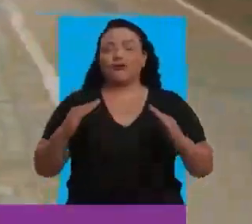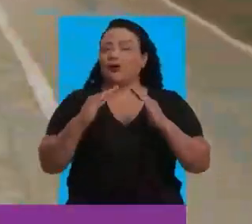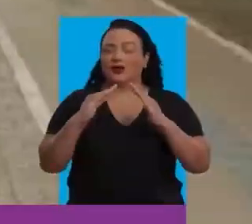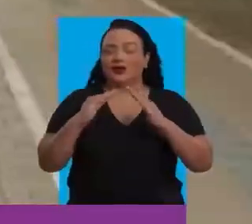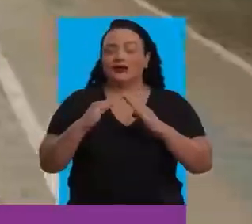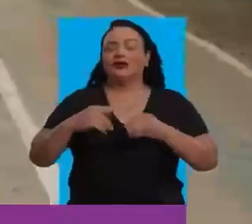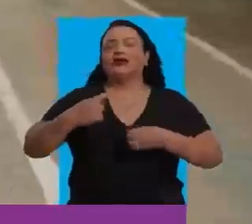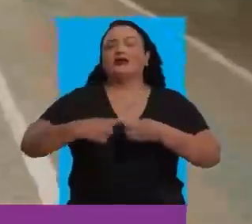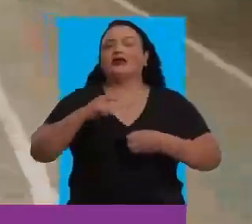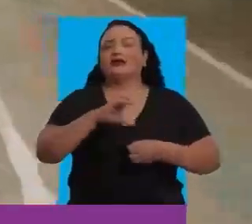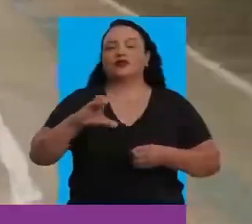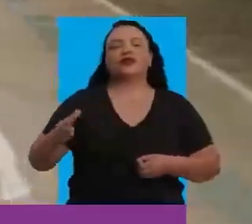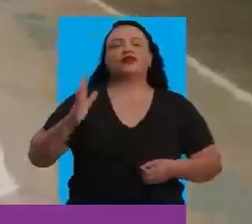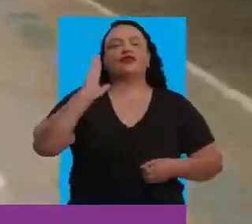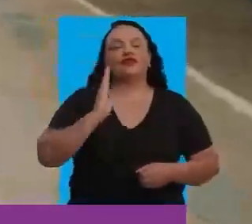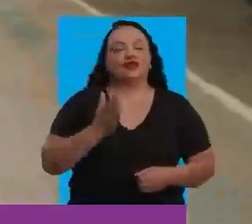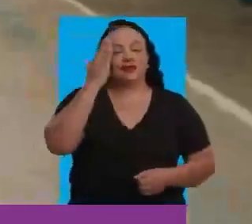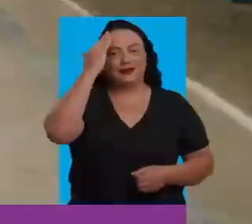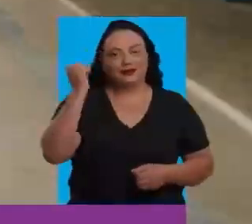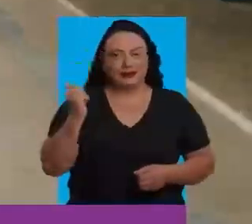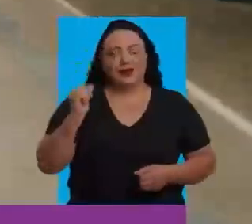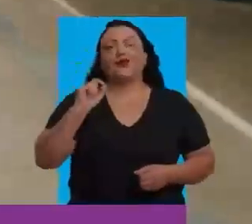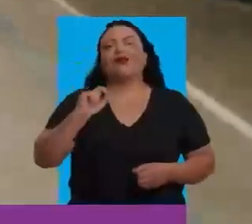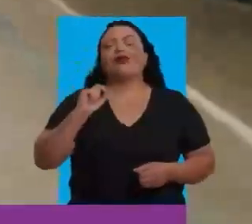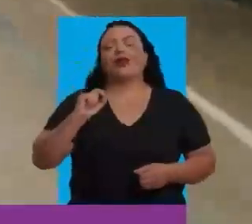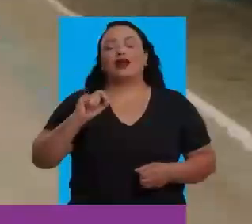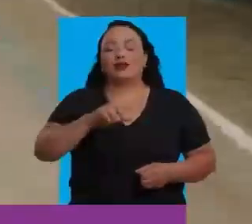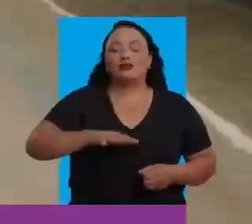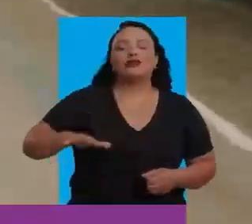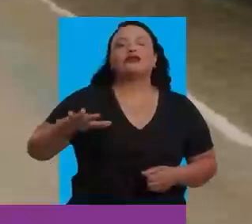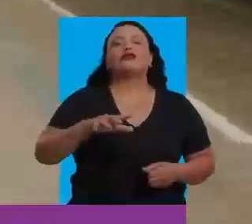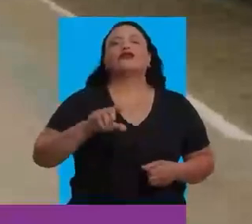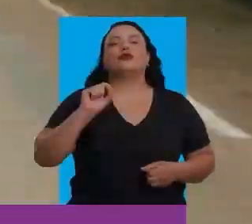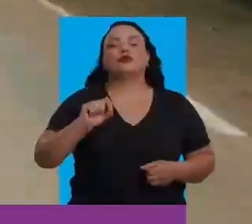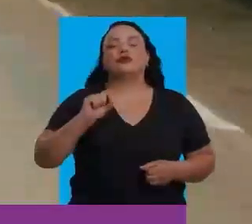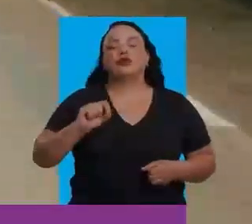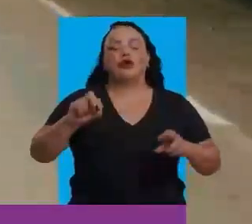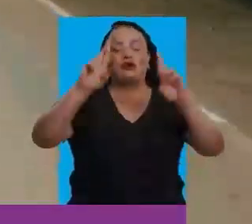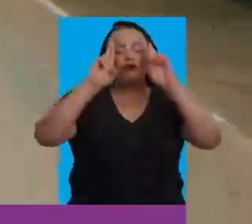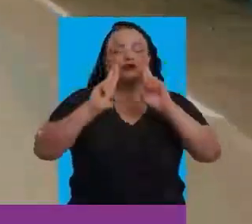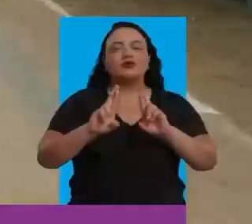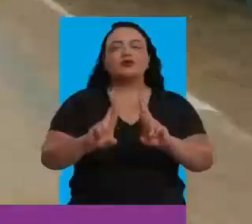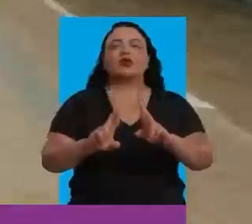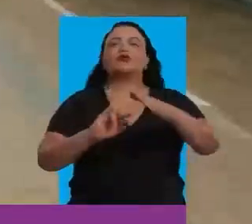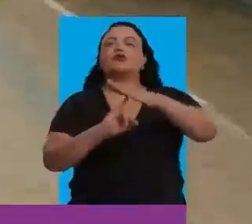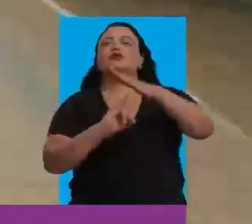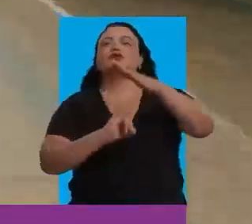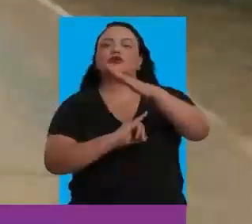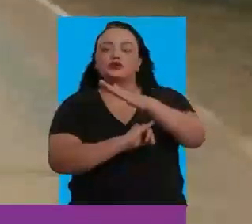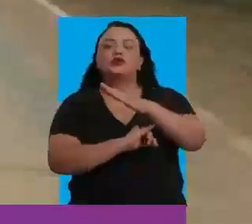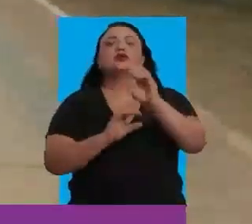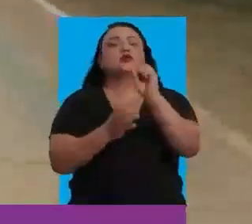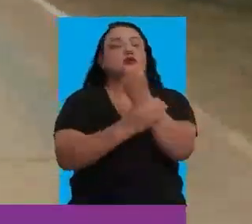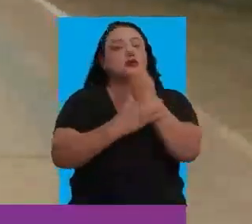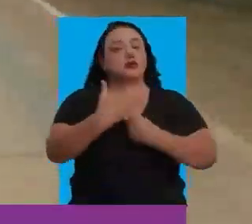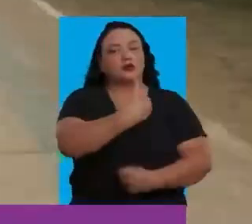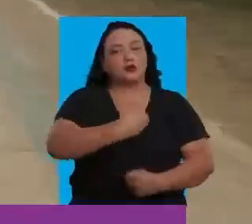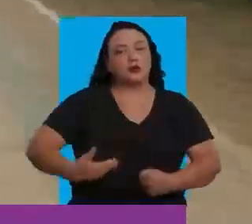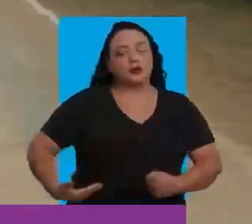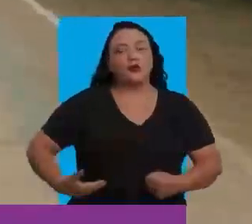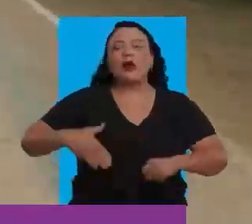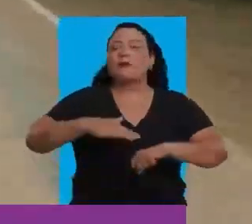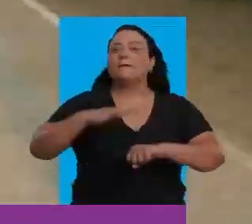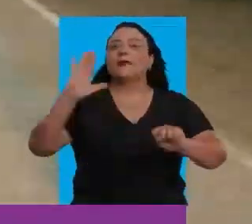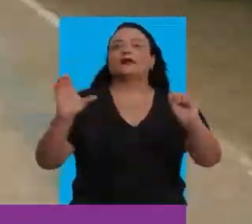Nós que moramos em Vitória da Conquista já sabemos que a nossa cidade é considerada pelo respeitado Instituto Brasileiro de